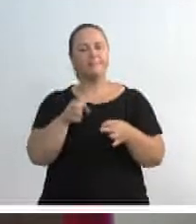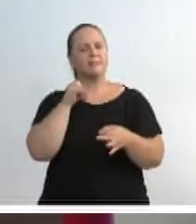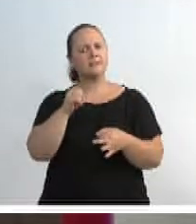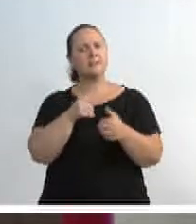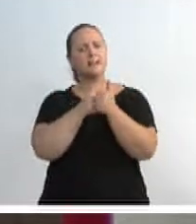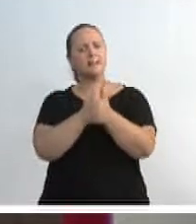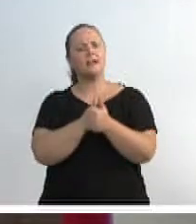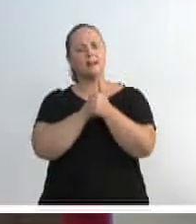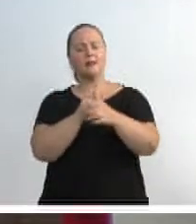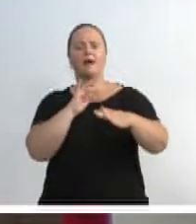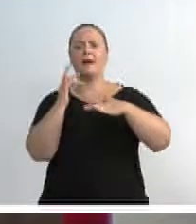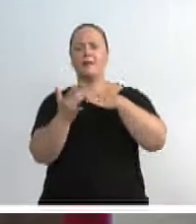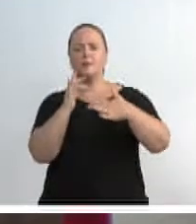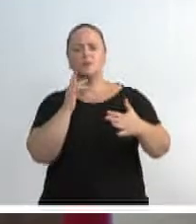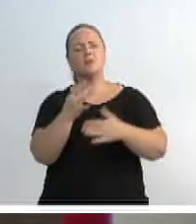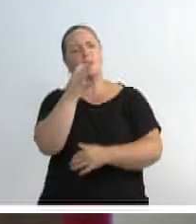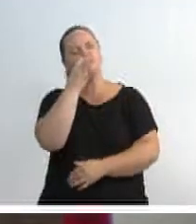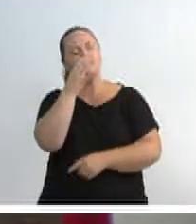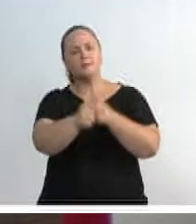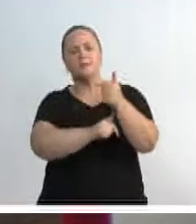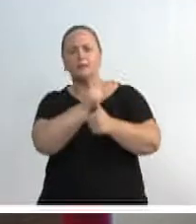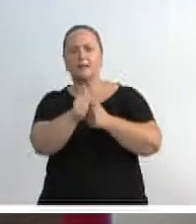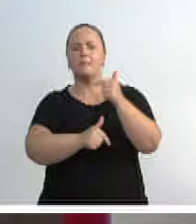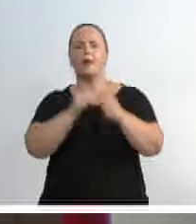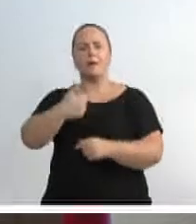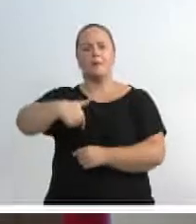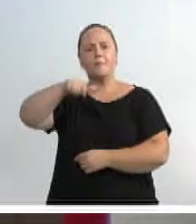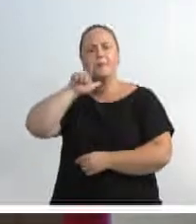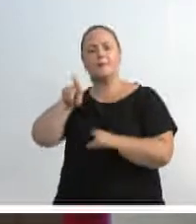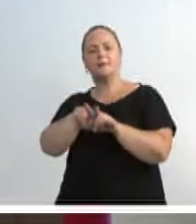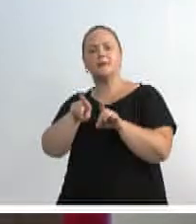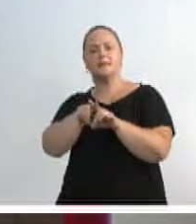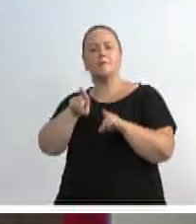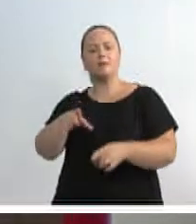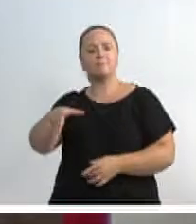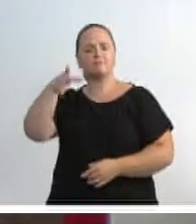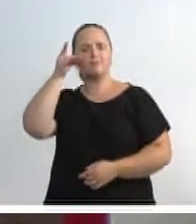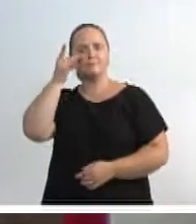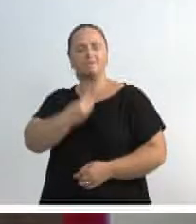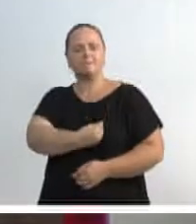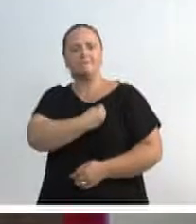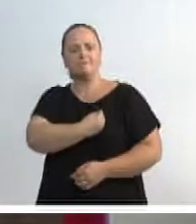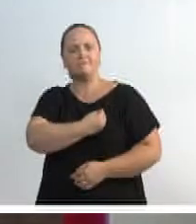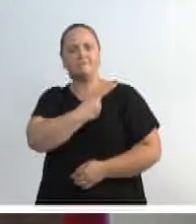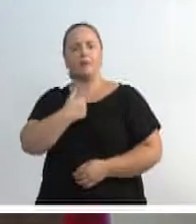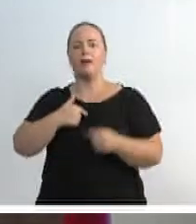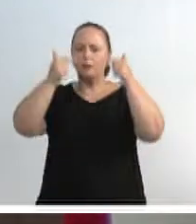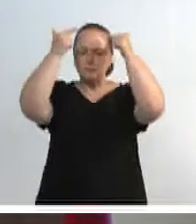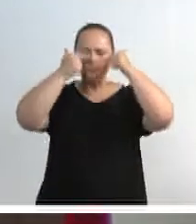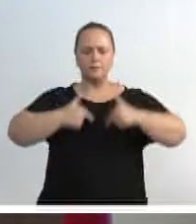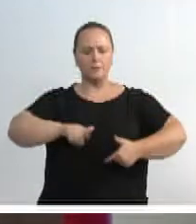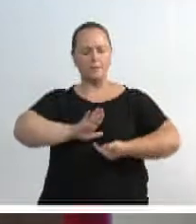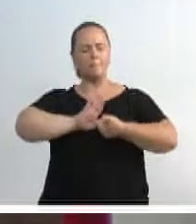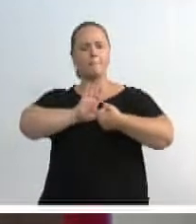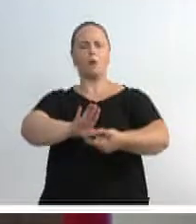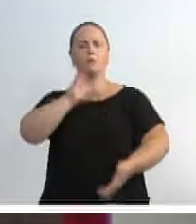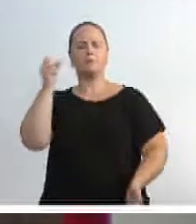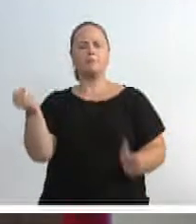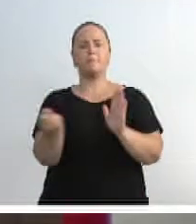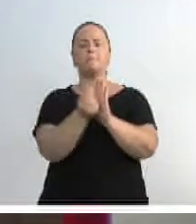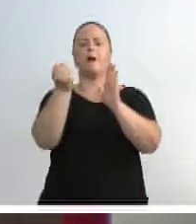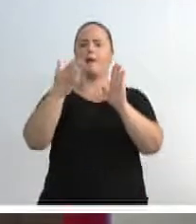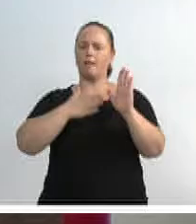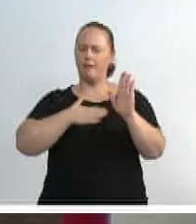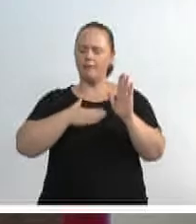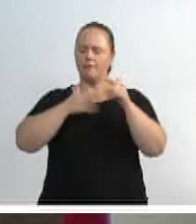nas redes sociais, aliás, fizemos ontem uma transmissão ao vivo, a transparência é uma das minhas marcas, a gente fez uma campanha utilizando muito